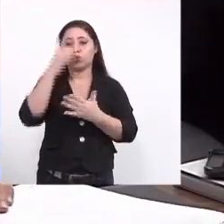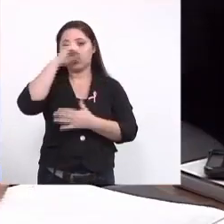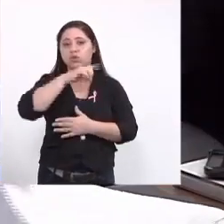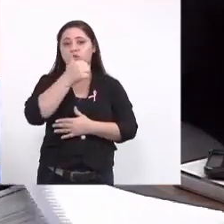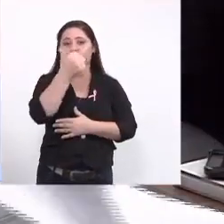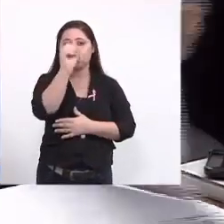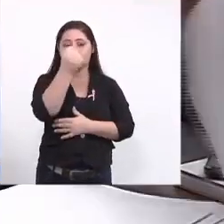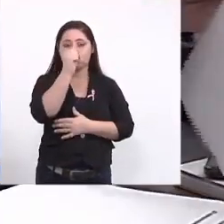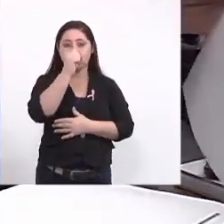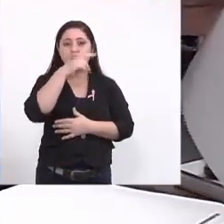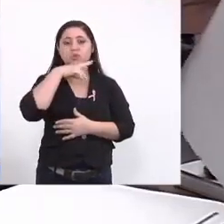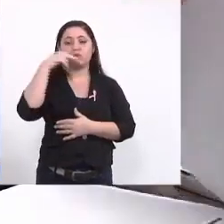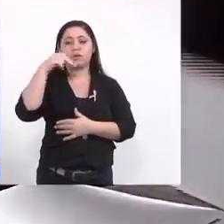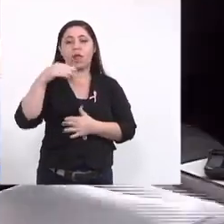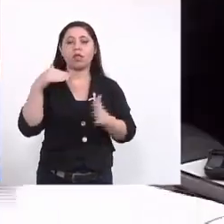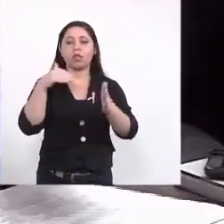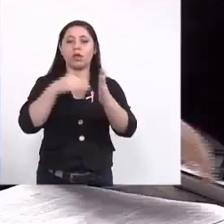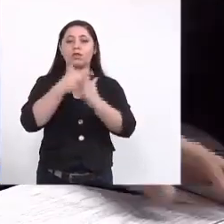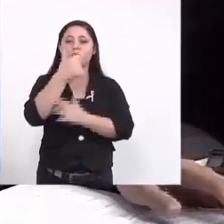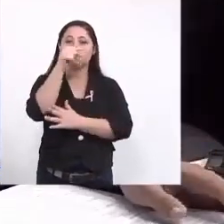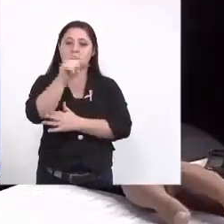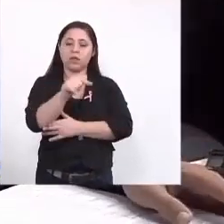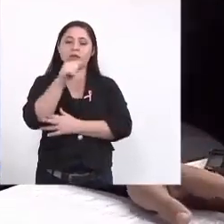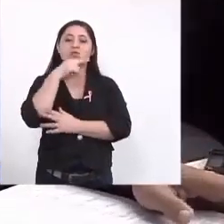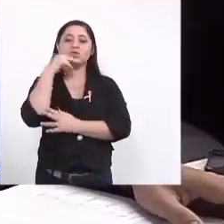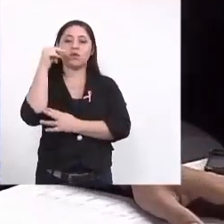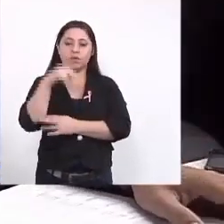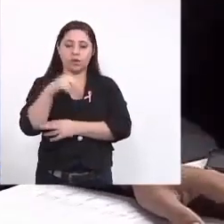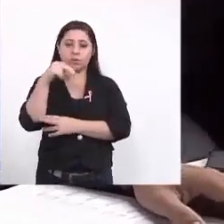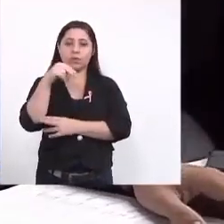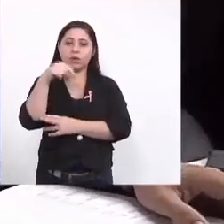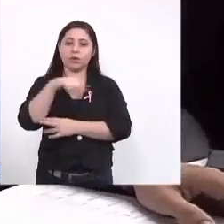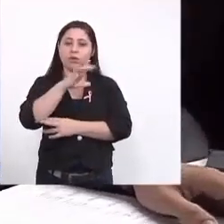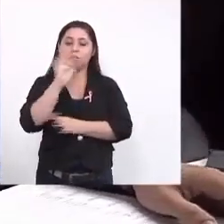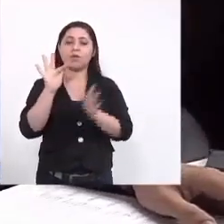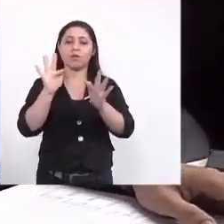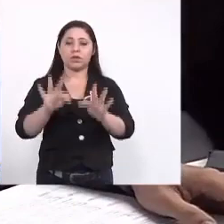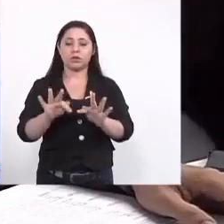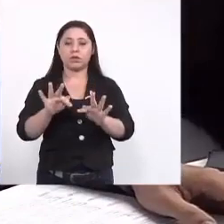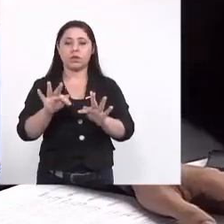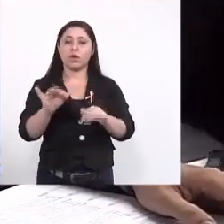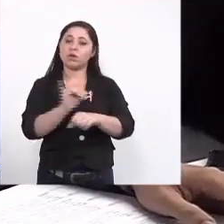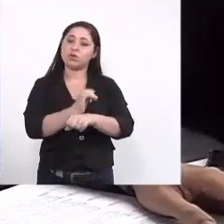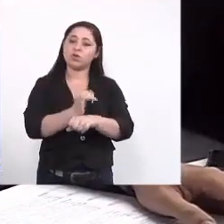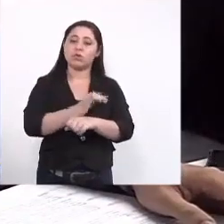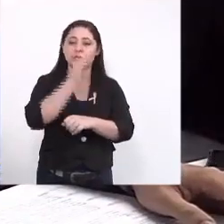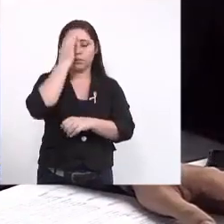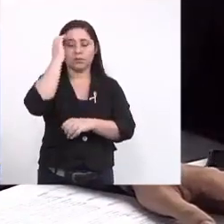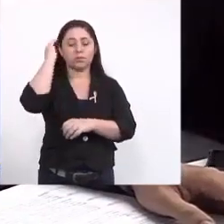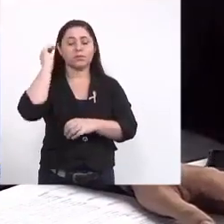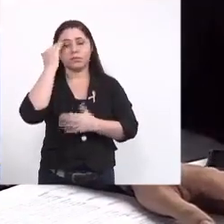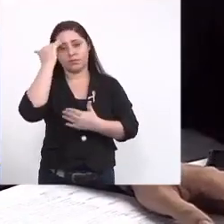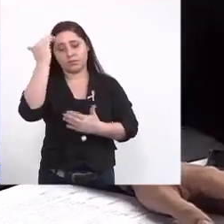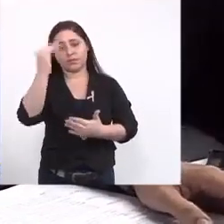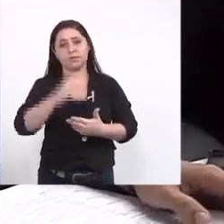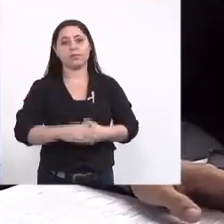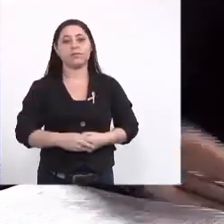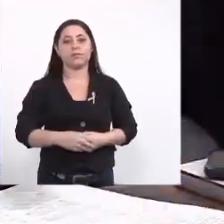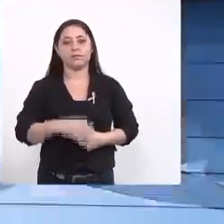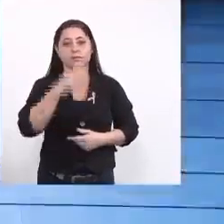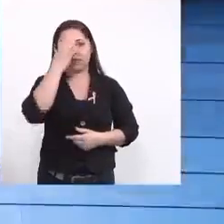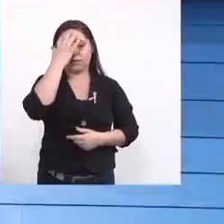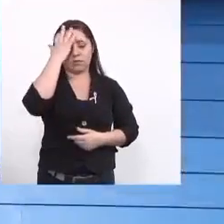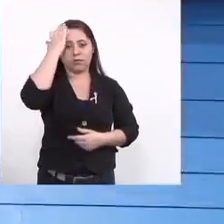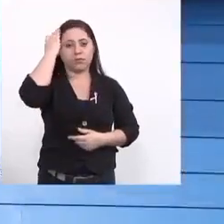18 de novembro até o dia 27 de novembro o encerramento das nossas atividades muito obrigado muito bom